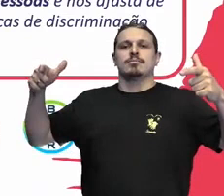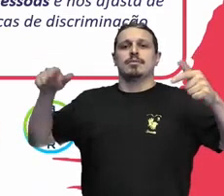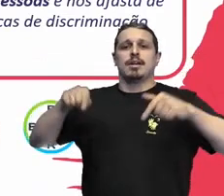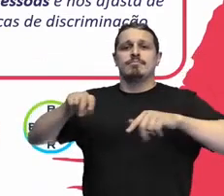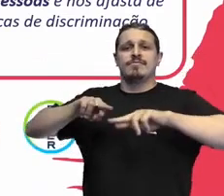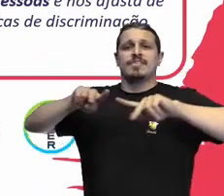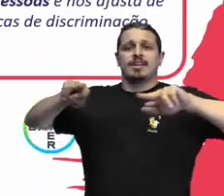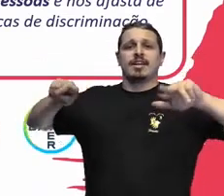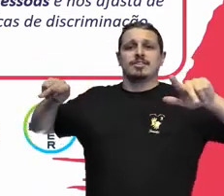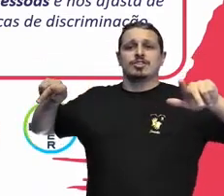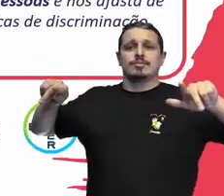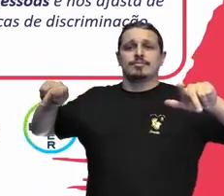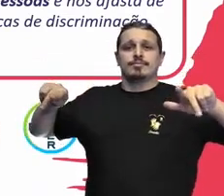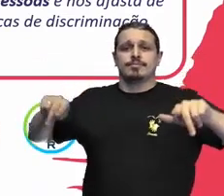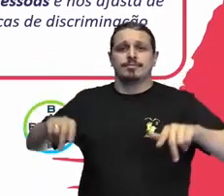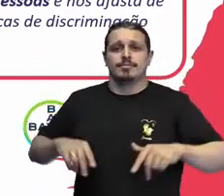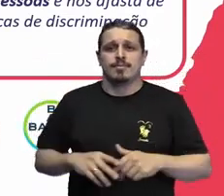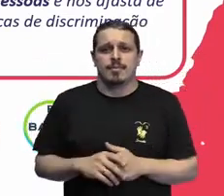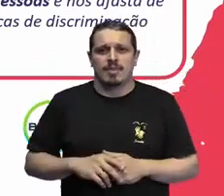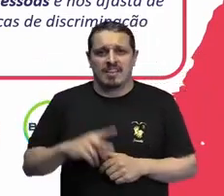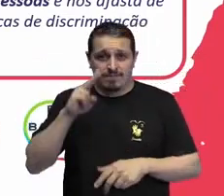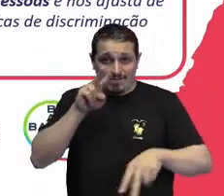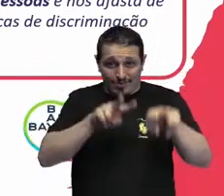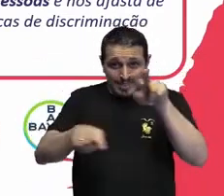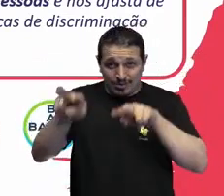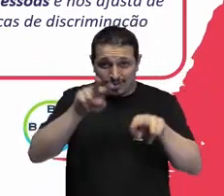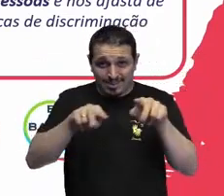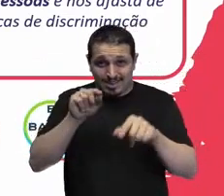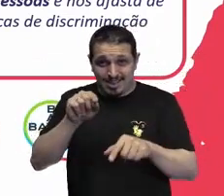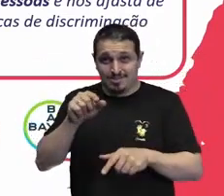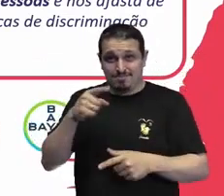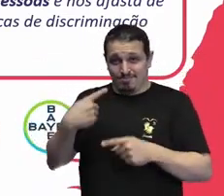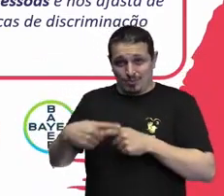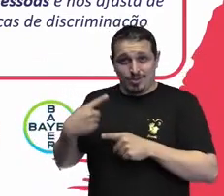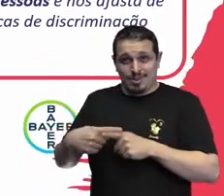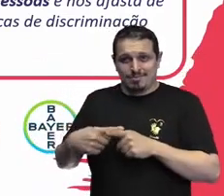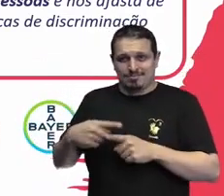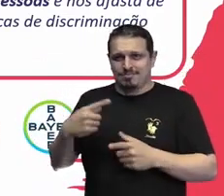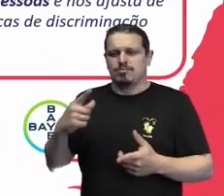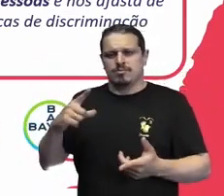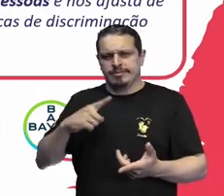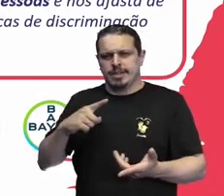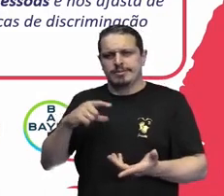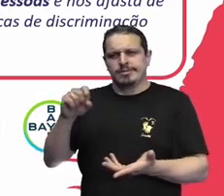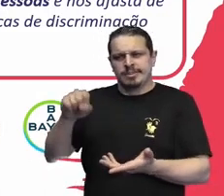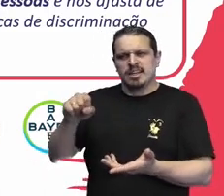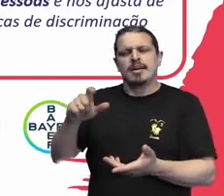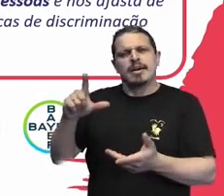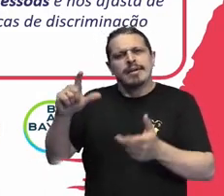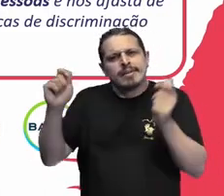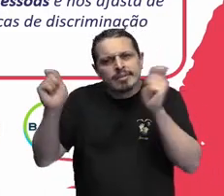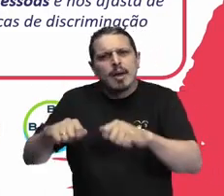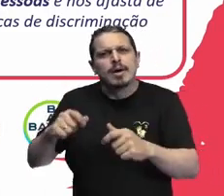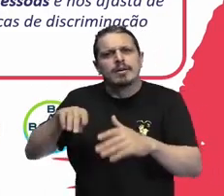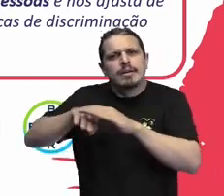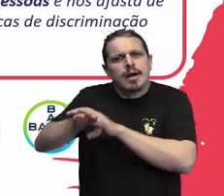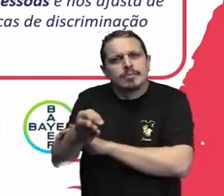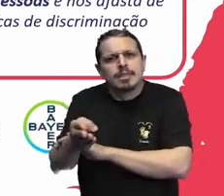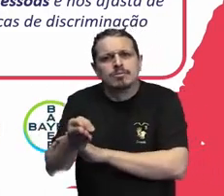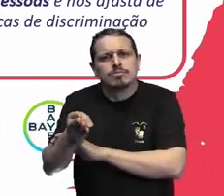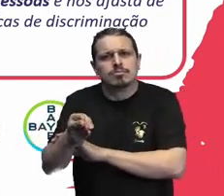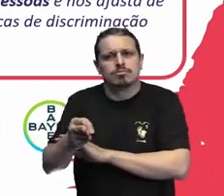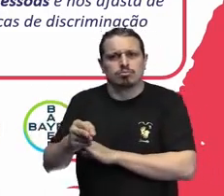da minha organização isso faz com que eu também tenha maior capacidade de me adaptar a diferentes cenários e diferentes